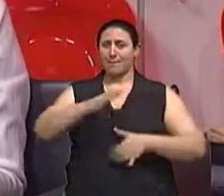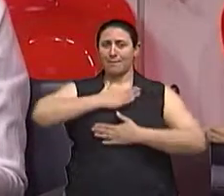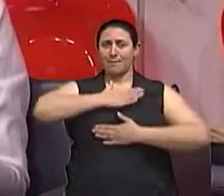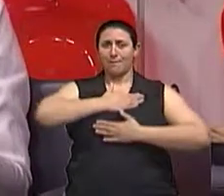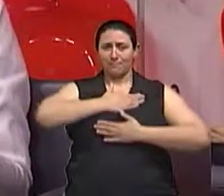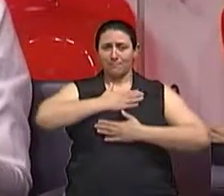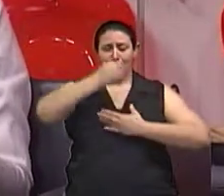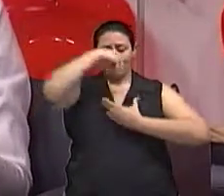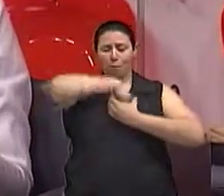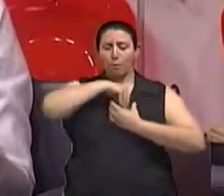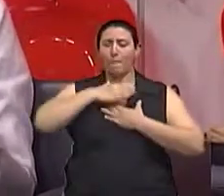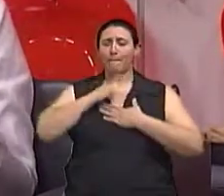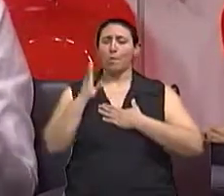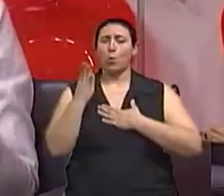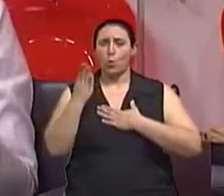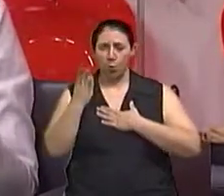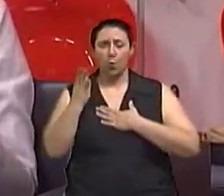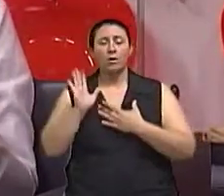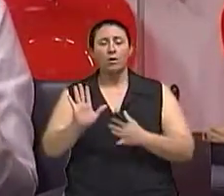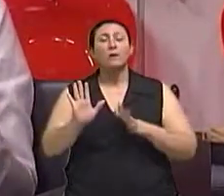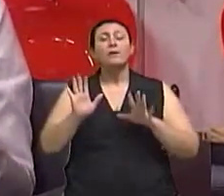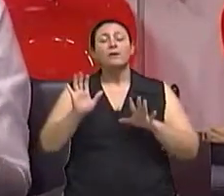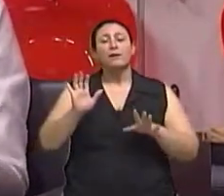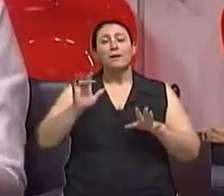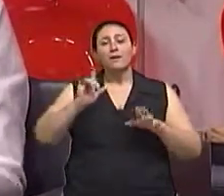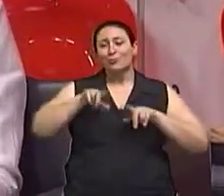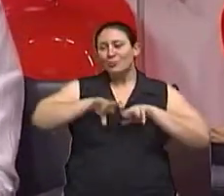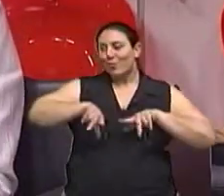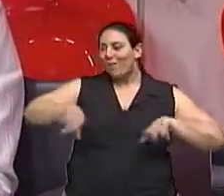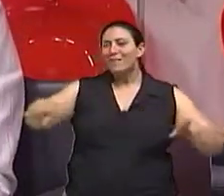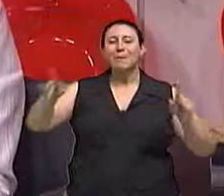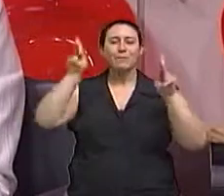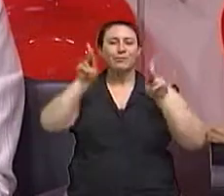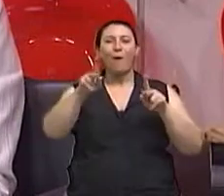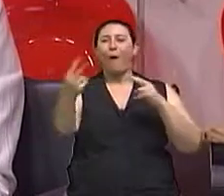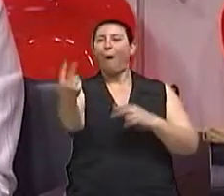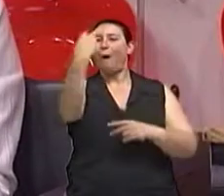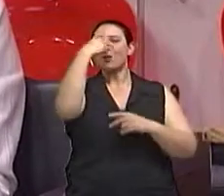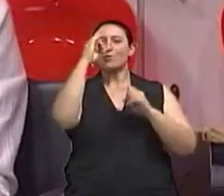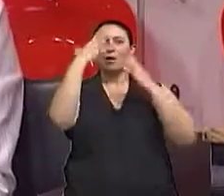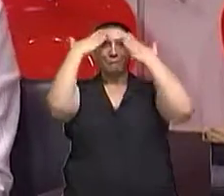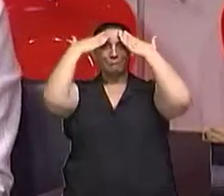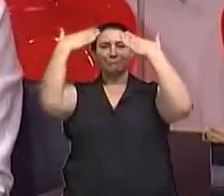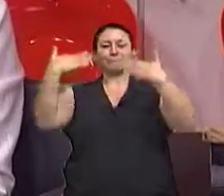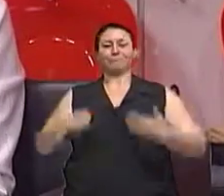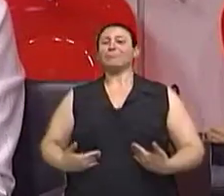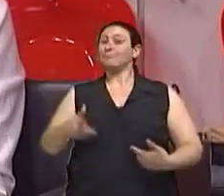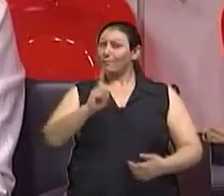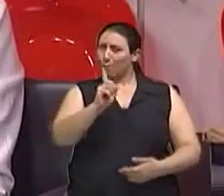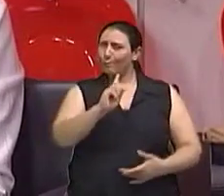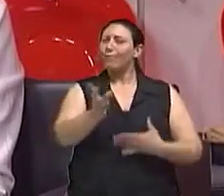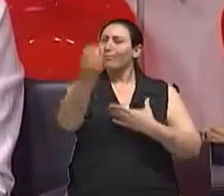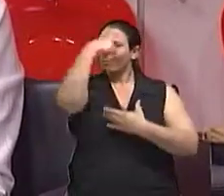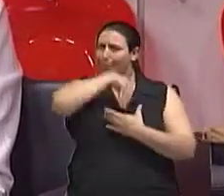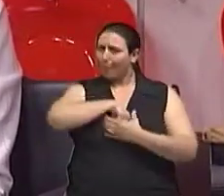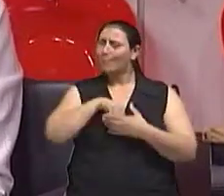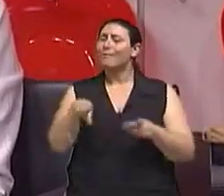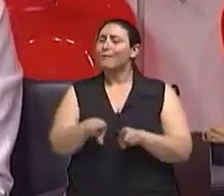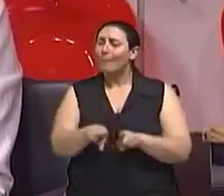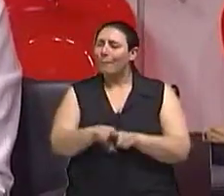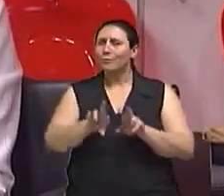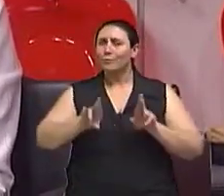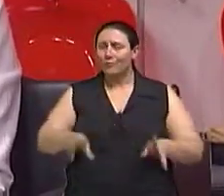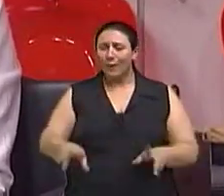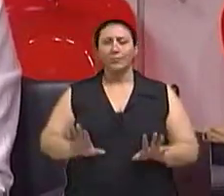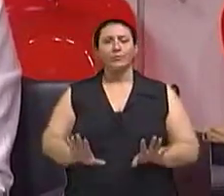Que nada mais é, as diferenças que a gente tem não são só externas. São diferenças também que a gente tem orgânicas.